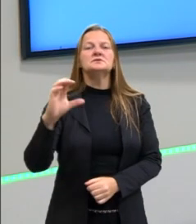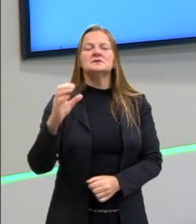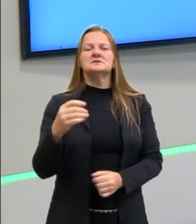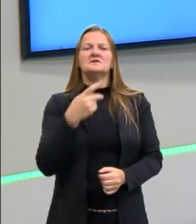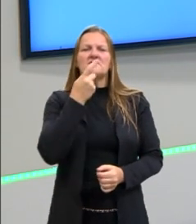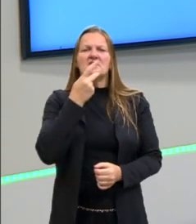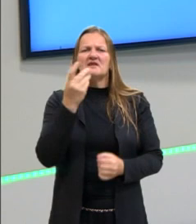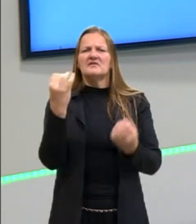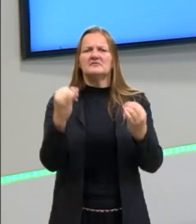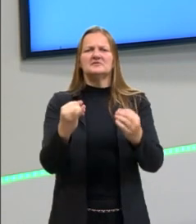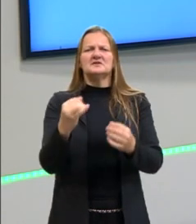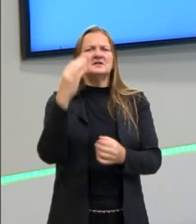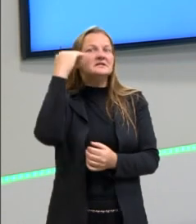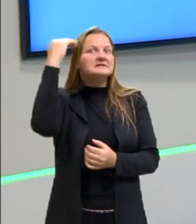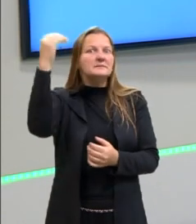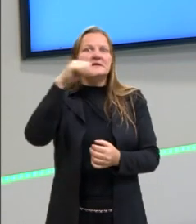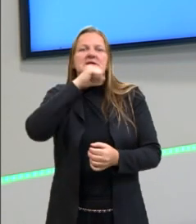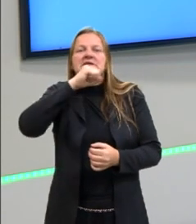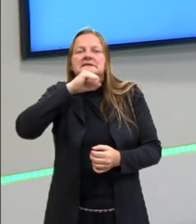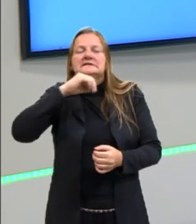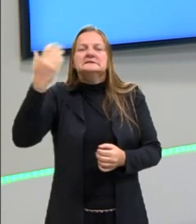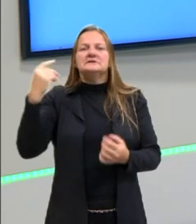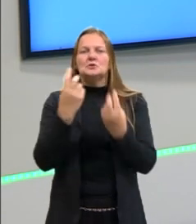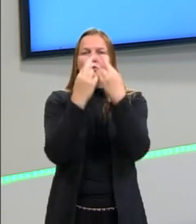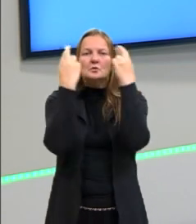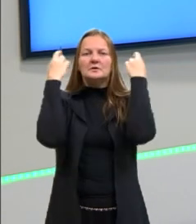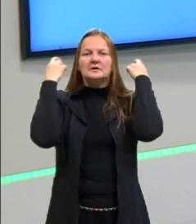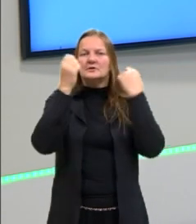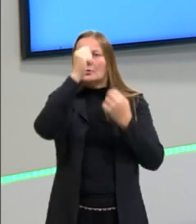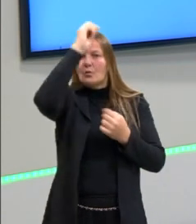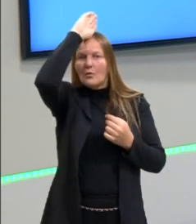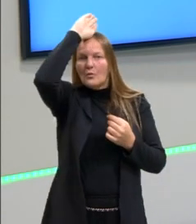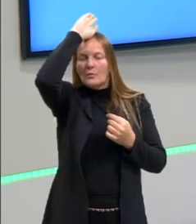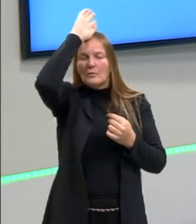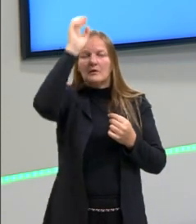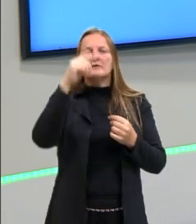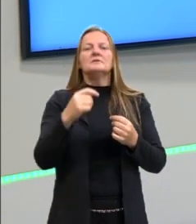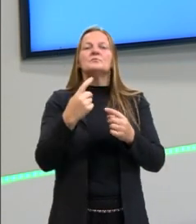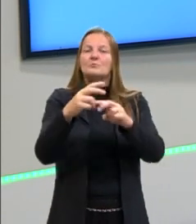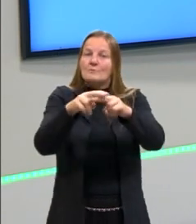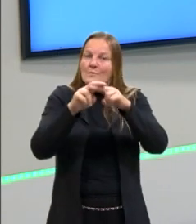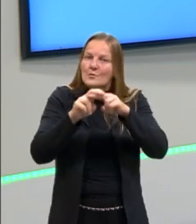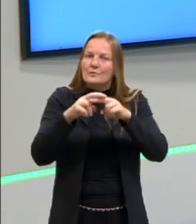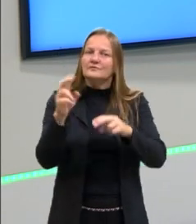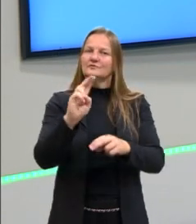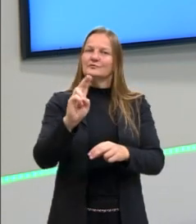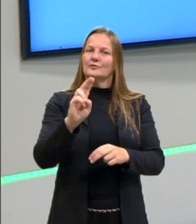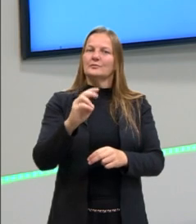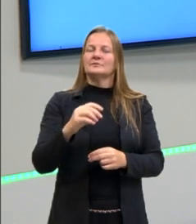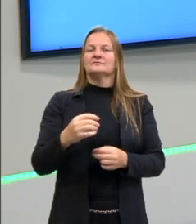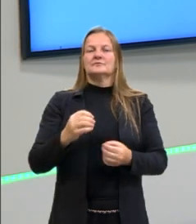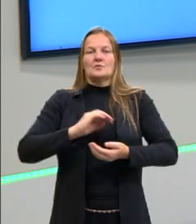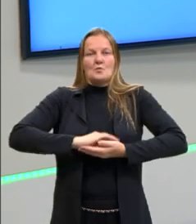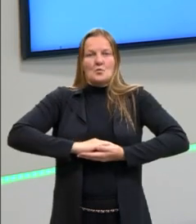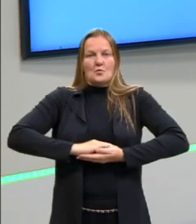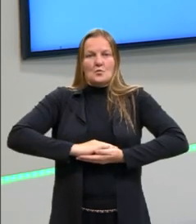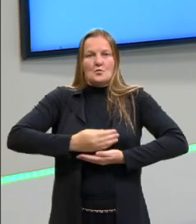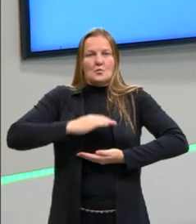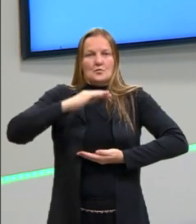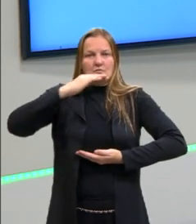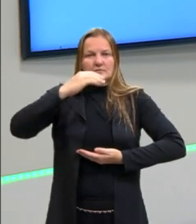desprezou um pouco os saberes antigos dos gregos e romanos. Então, por isso, os renascentistas e os